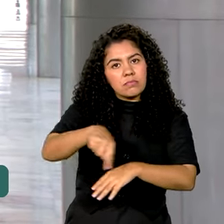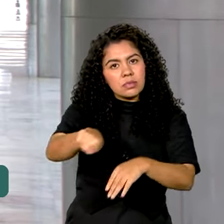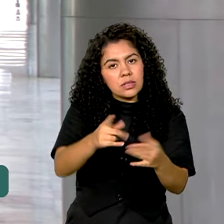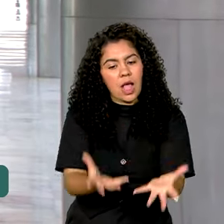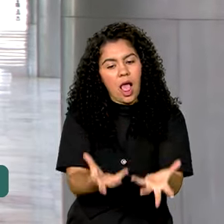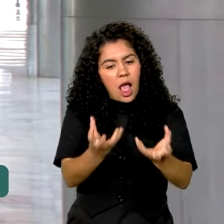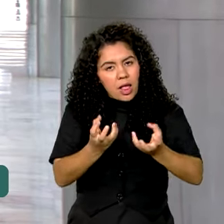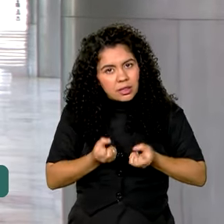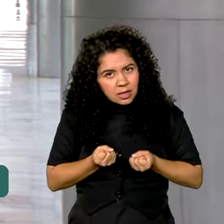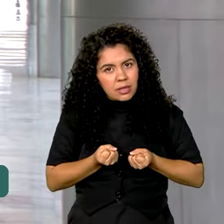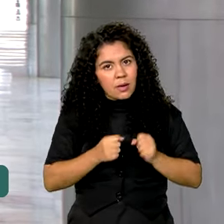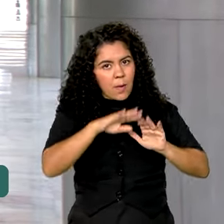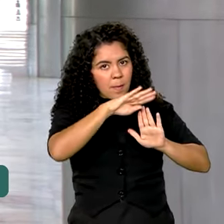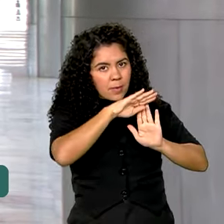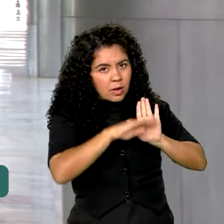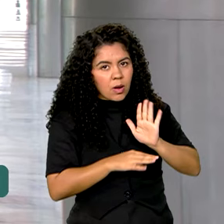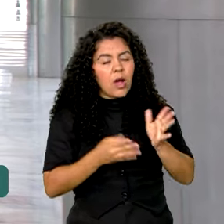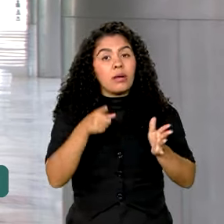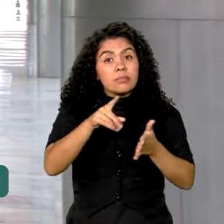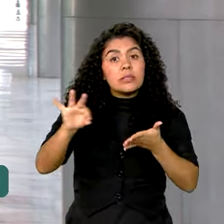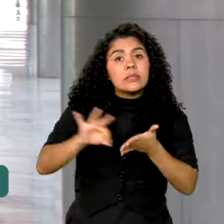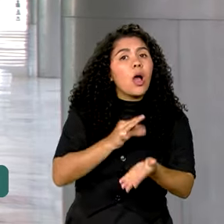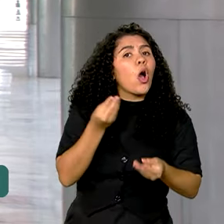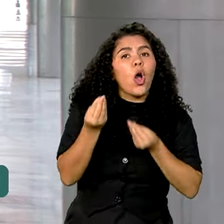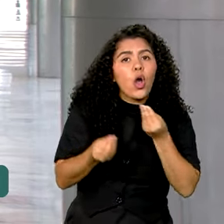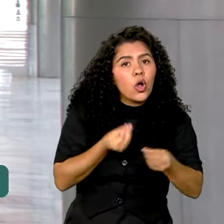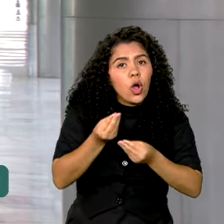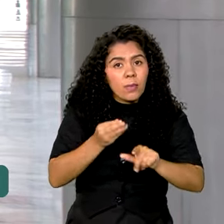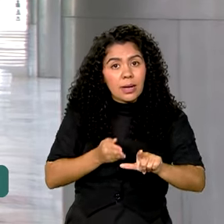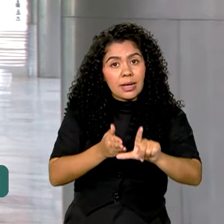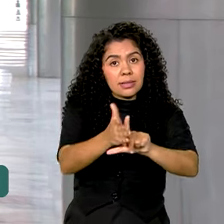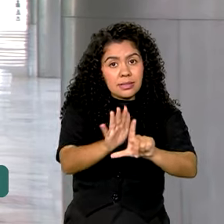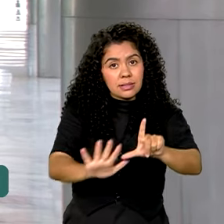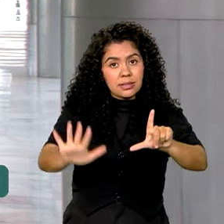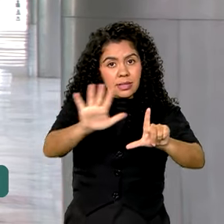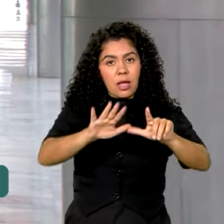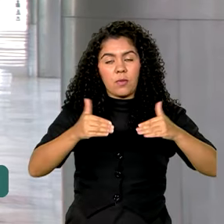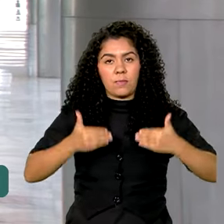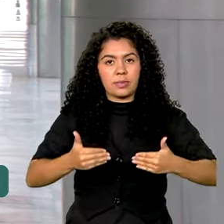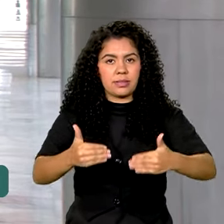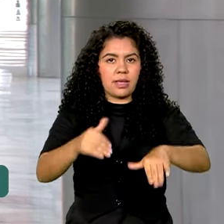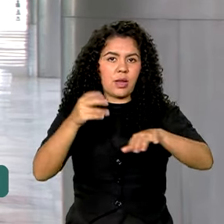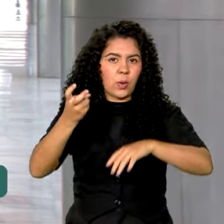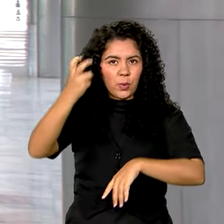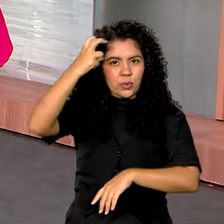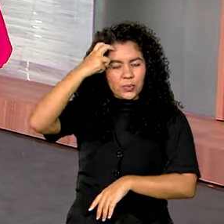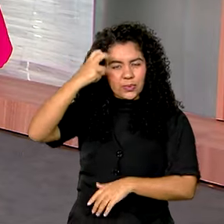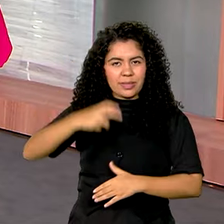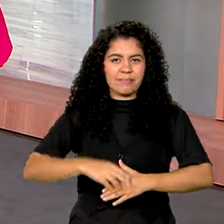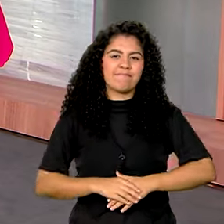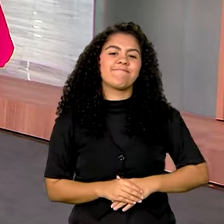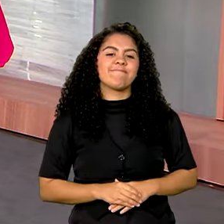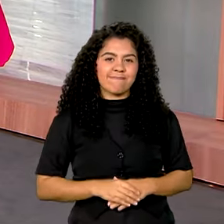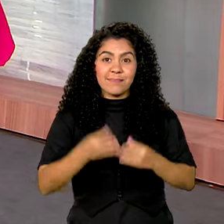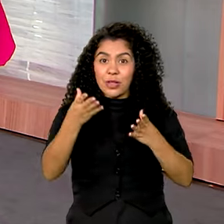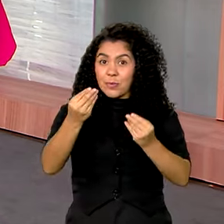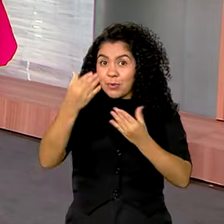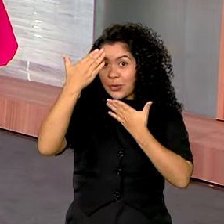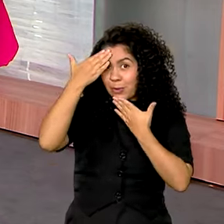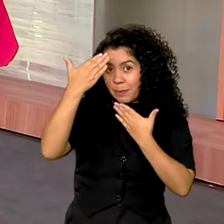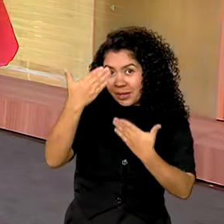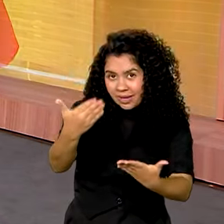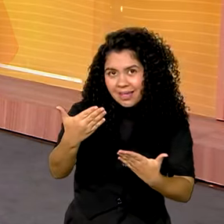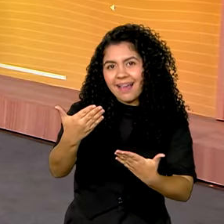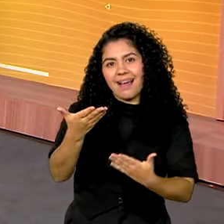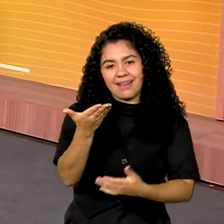à iniciativa. Para se inscrever, basta acessar o site do Ministério da Cultura. Volto com você, Karine. Obrigada, Jéssica.